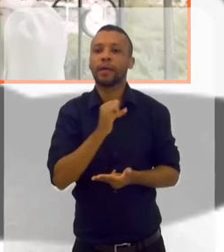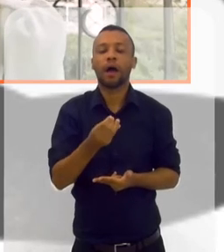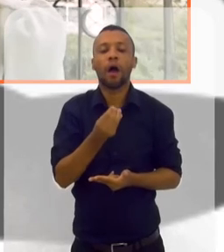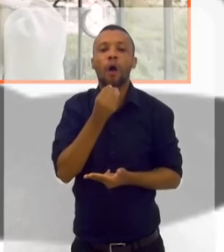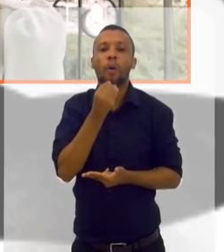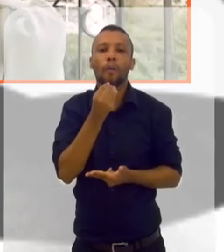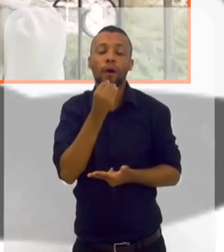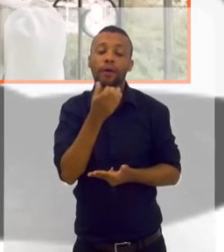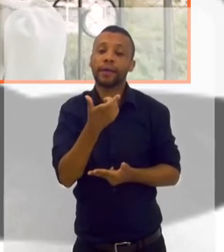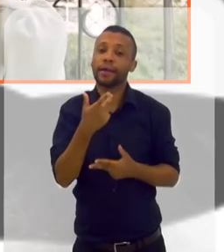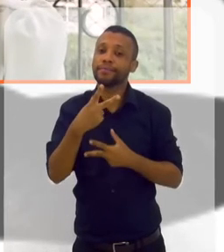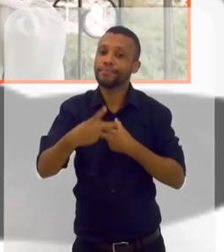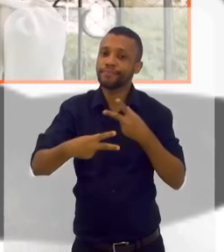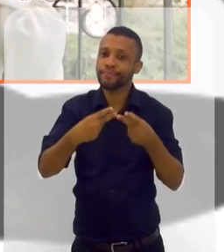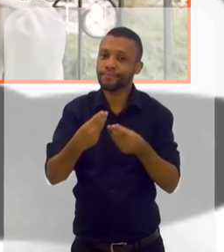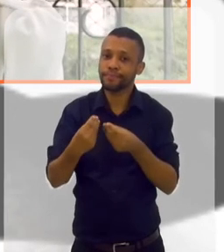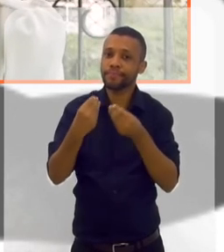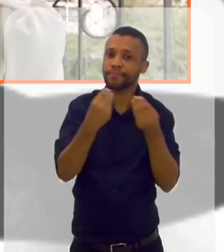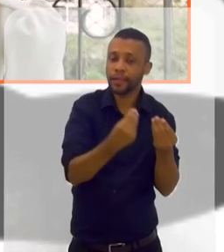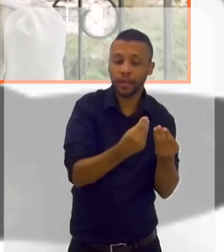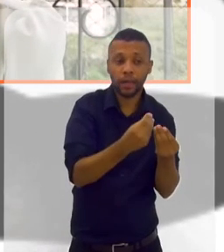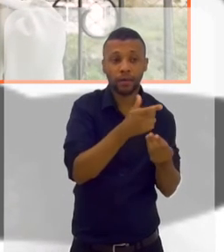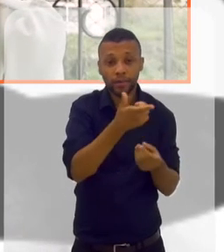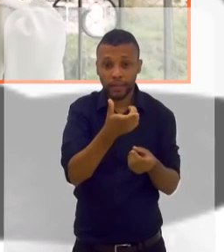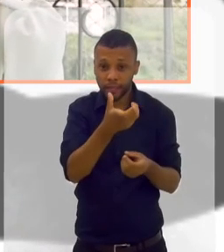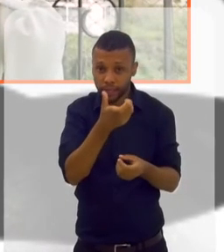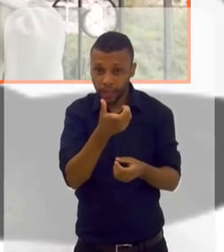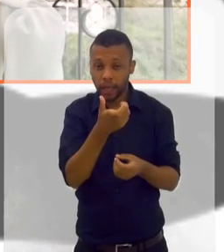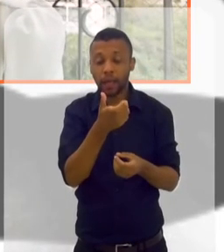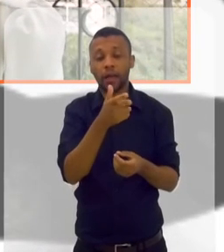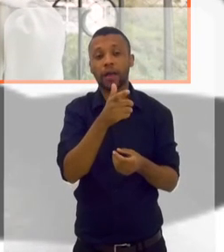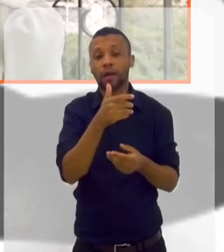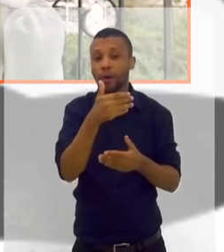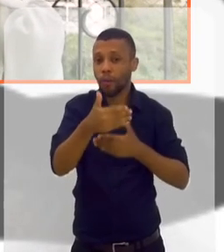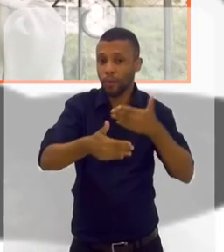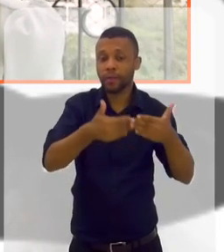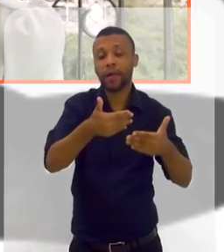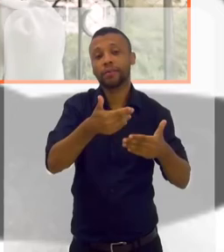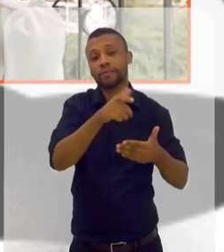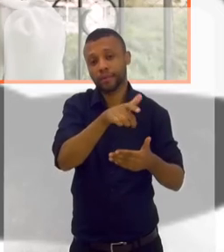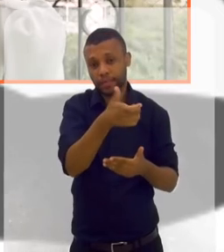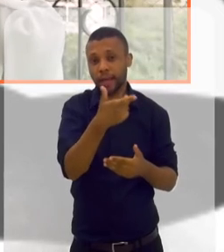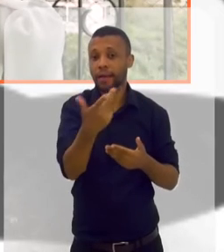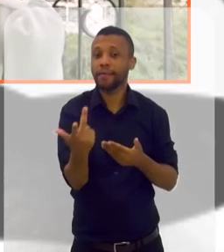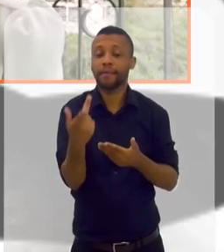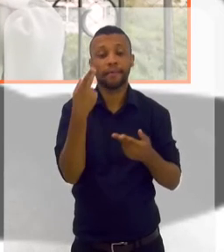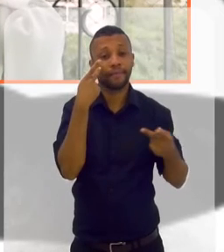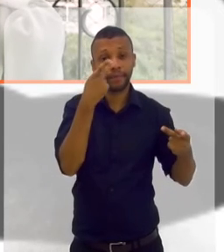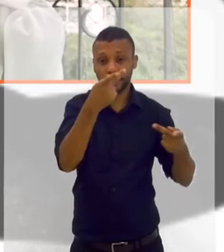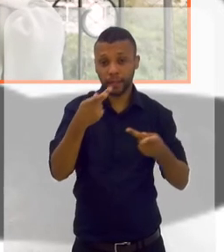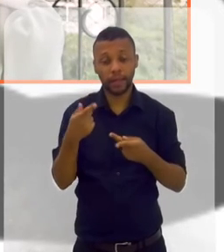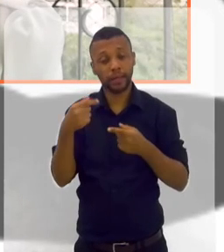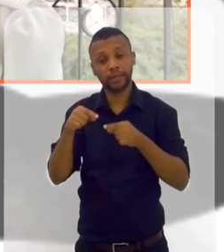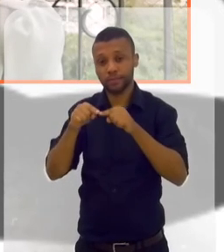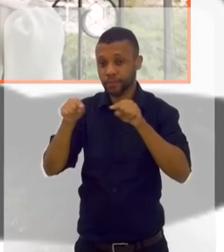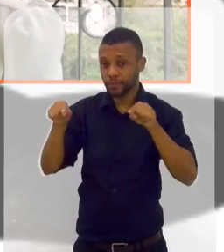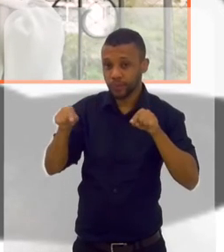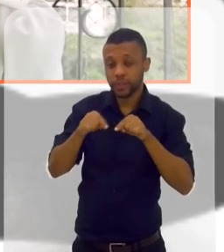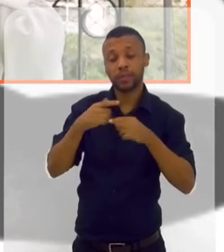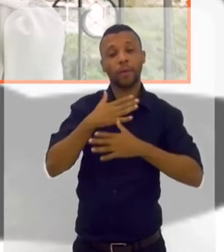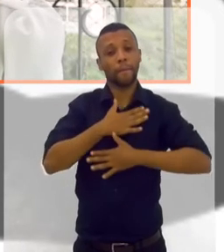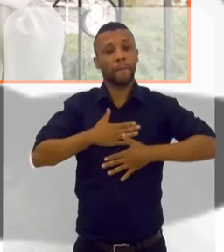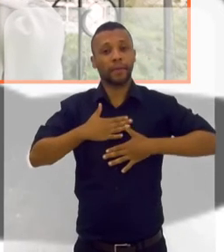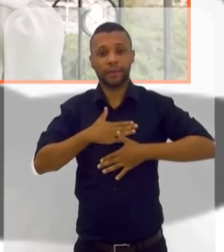oportunidade que você está me dando, eu quero te deixar aqui um presente. Tá? Quando você quiser, o processo pra você é um presente. Se não quiser vir aqui no consultório, vai ser um prazer